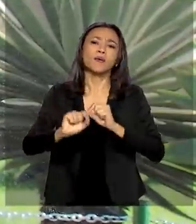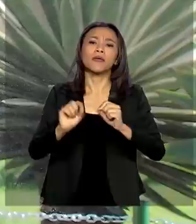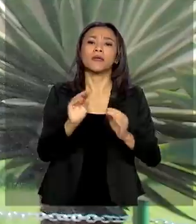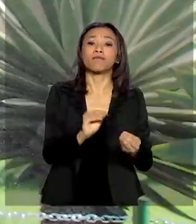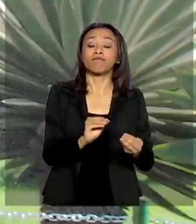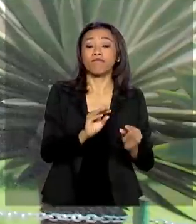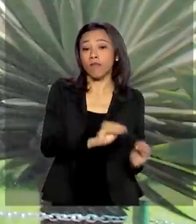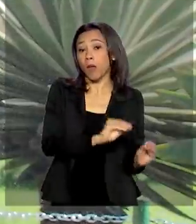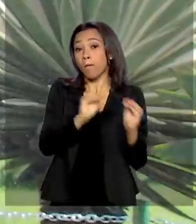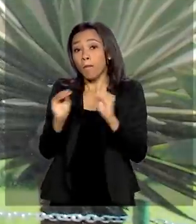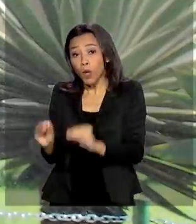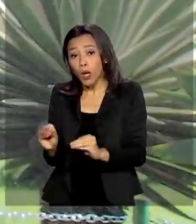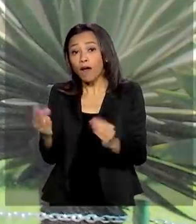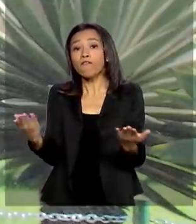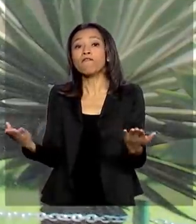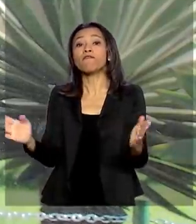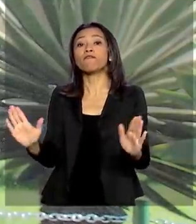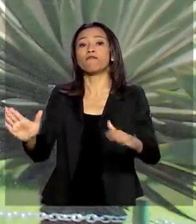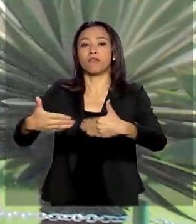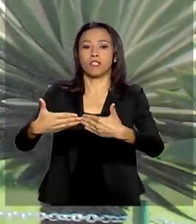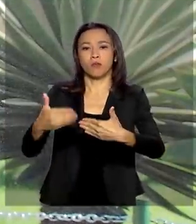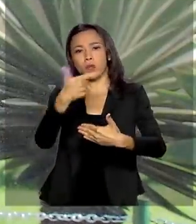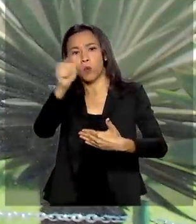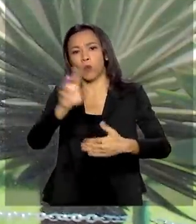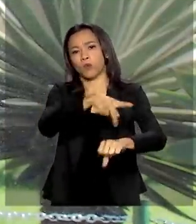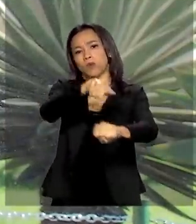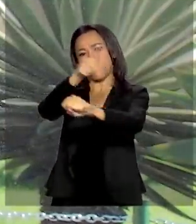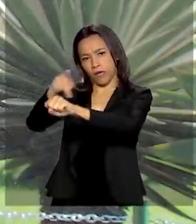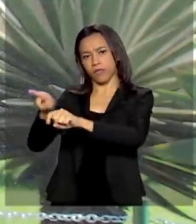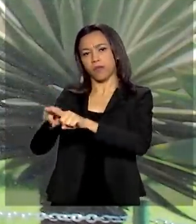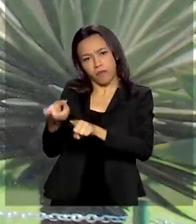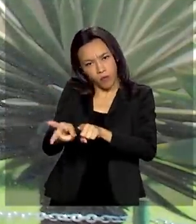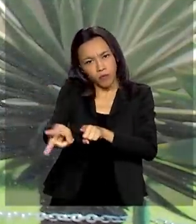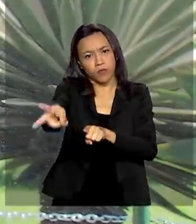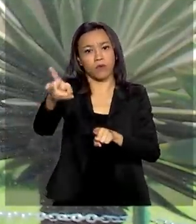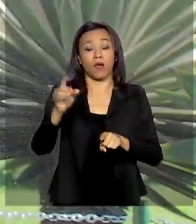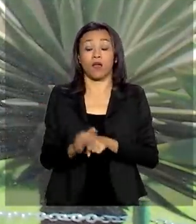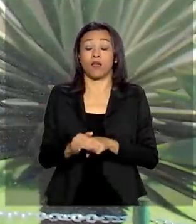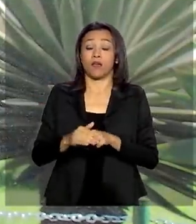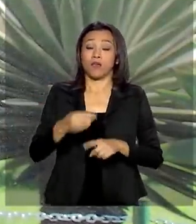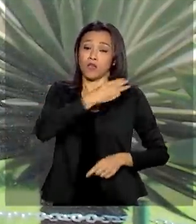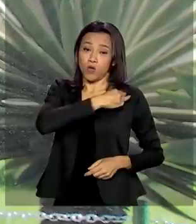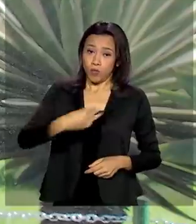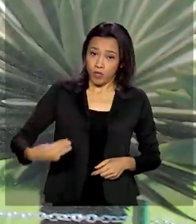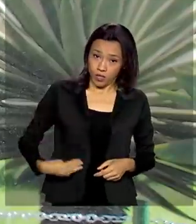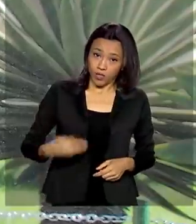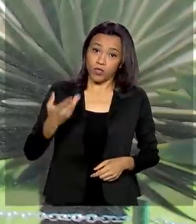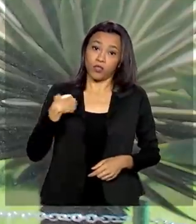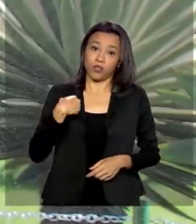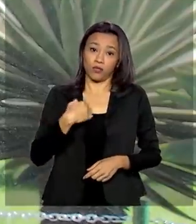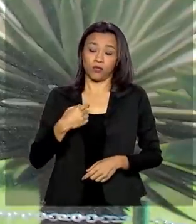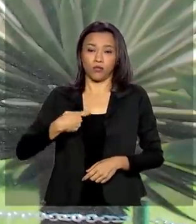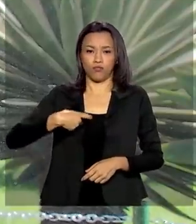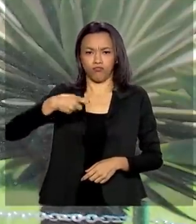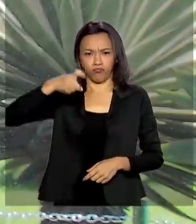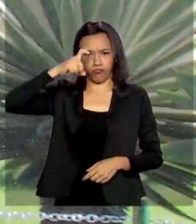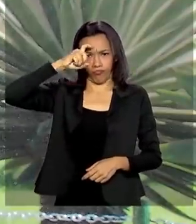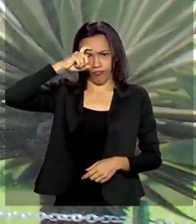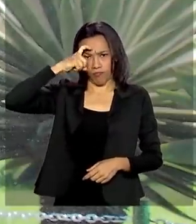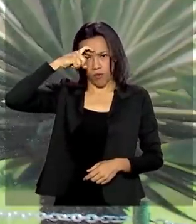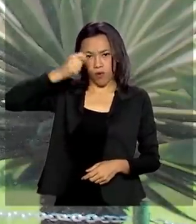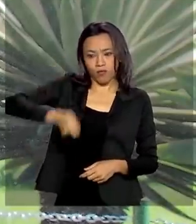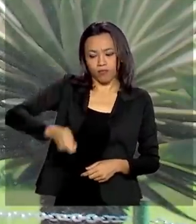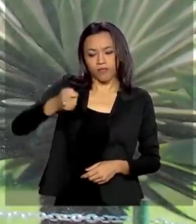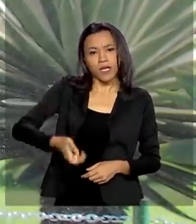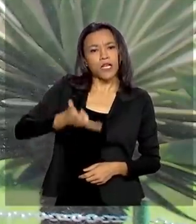das fronteiras com outros países sul-americanos. E o ministro Sérgio Moro, durante a coletiva no Palácio do Planalto, anunciou